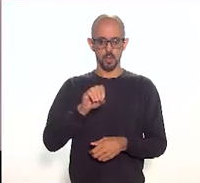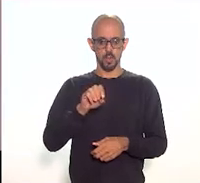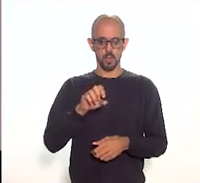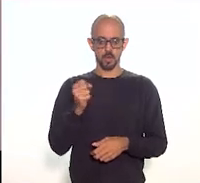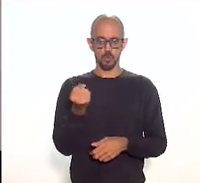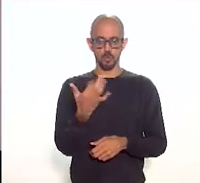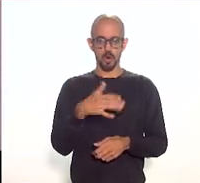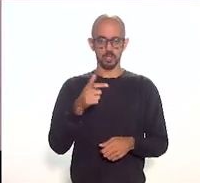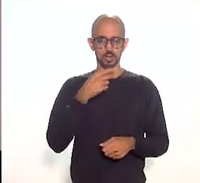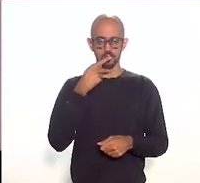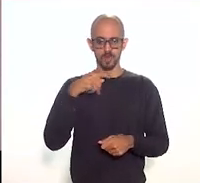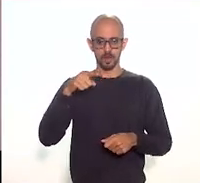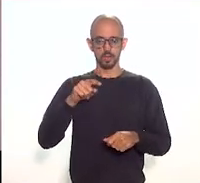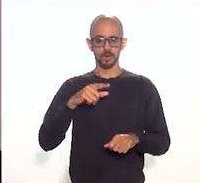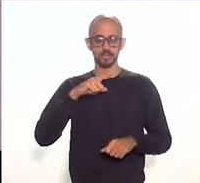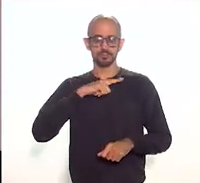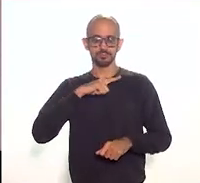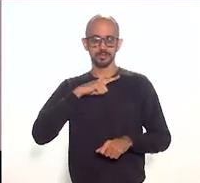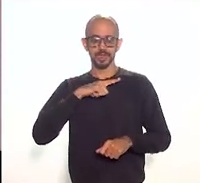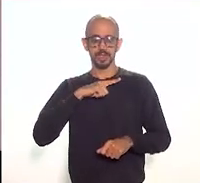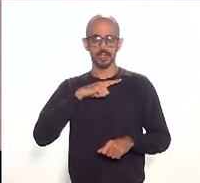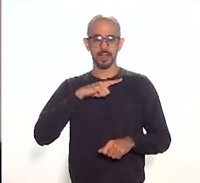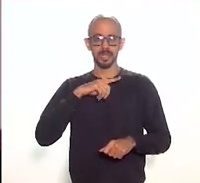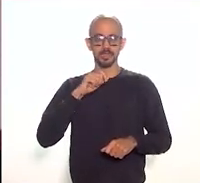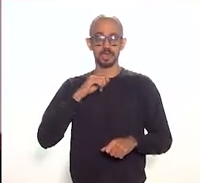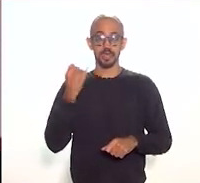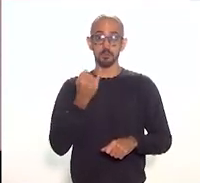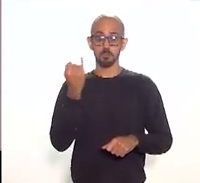percebeu a importância daquela paisagem